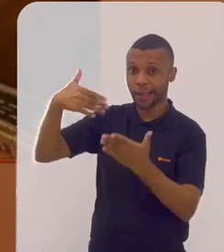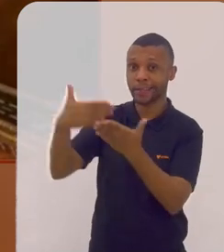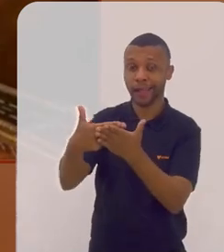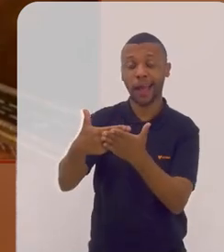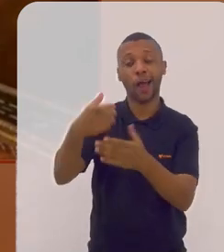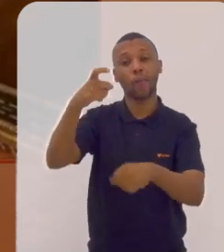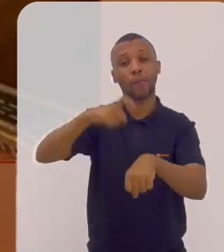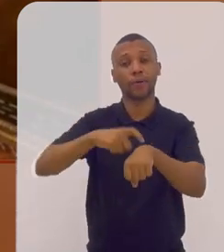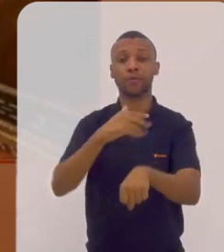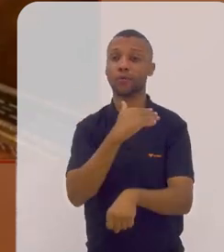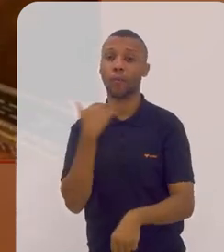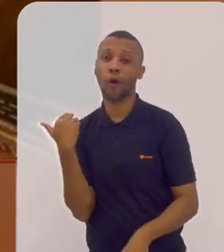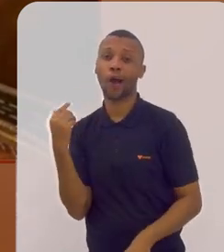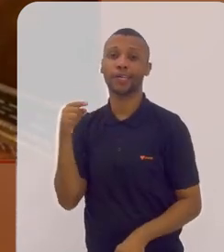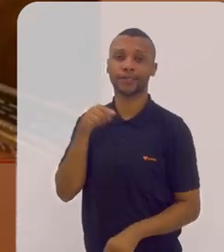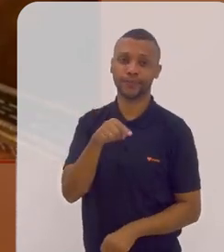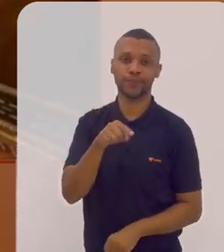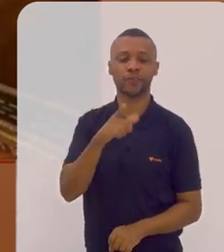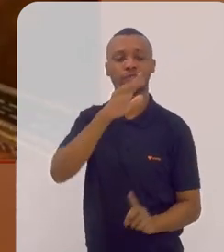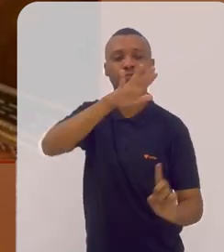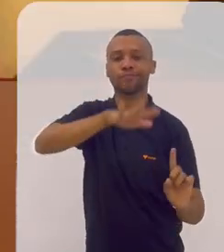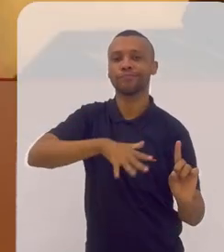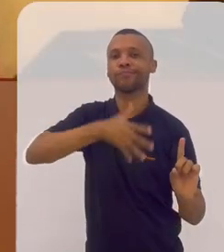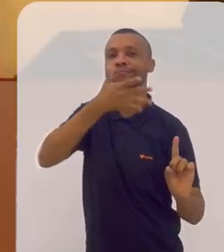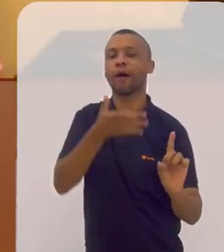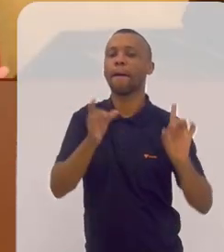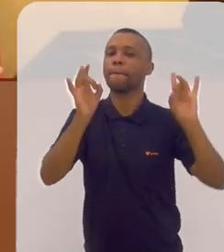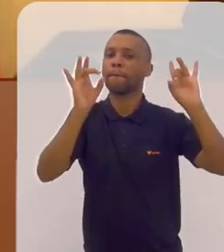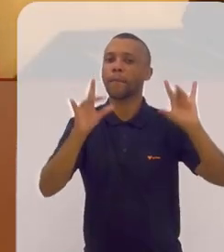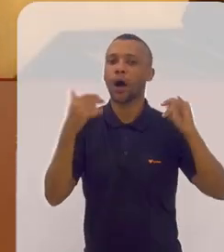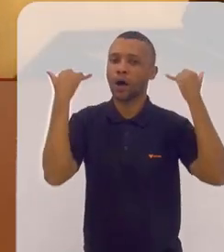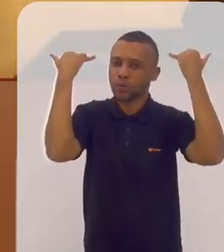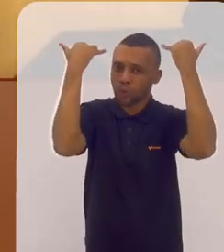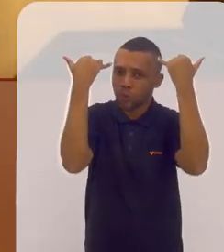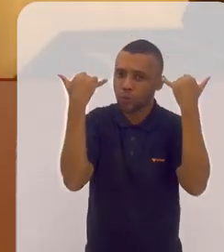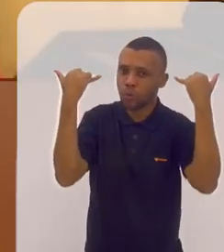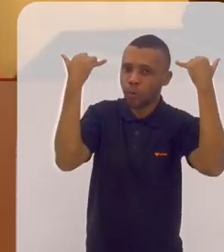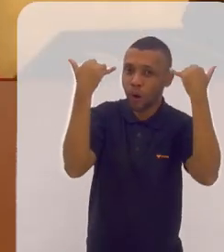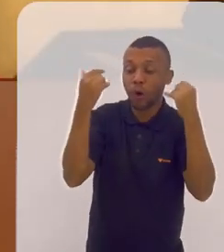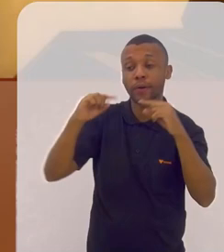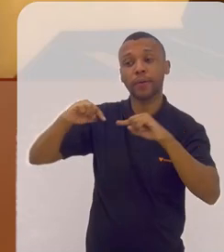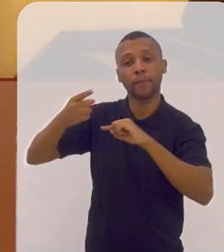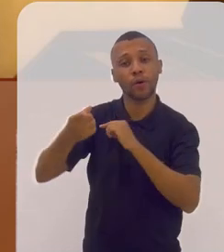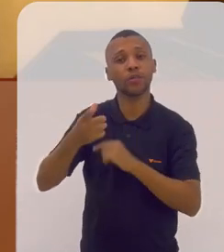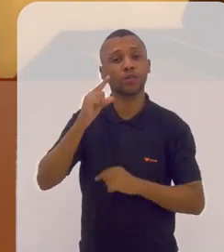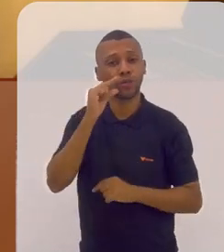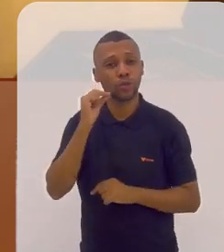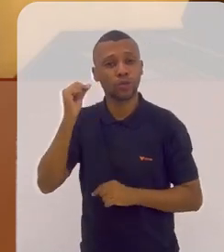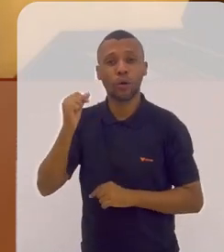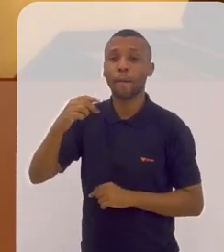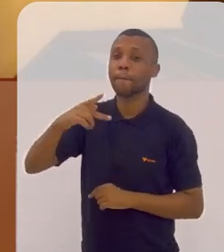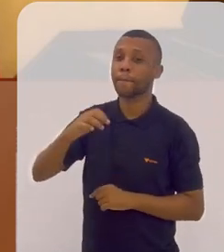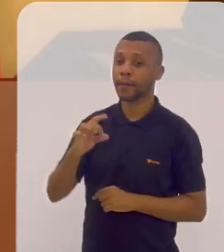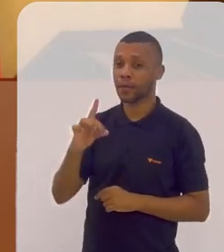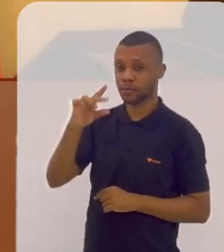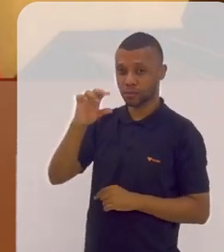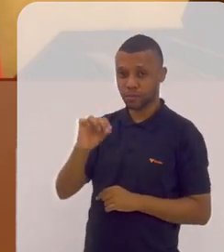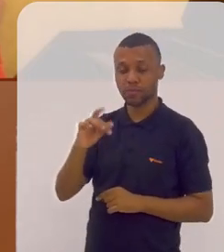ele manteve até o fim de sua vida foi muito prestigiado por Dom João e posteriormente pelo Dom Pedro